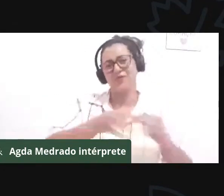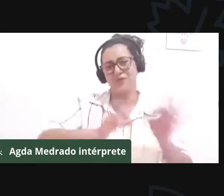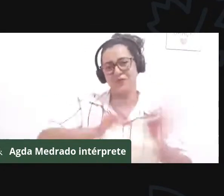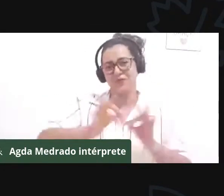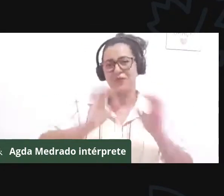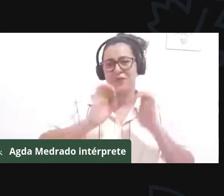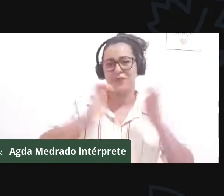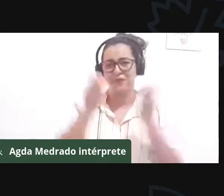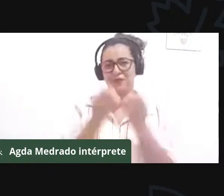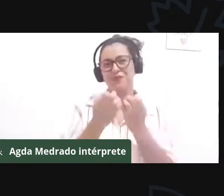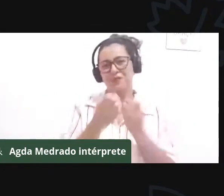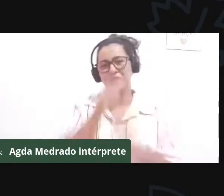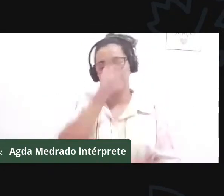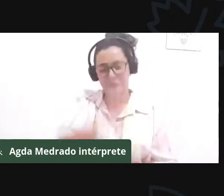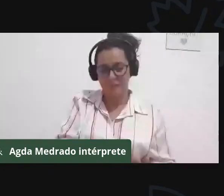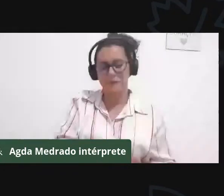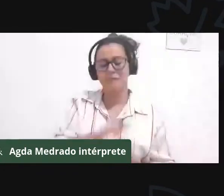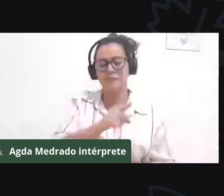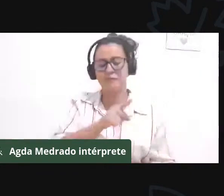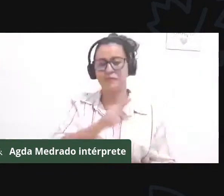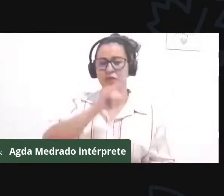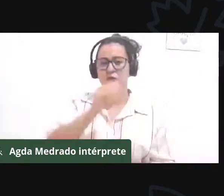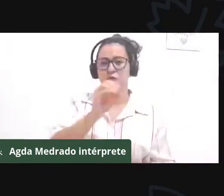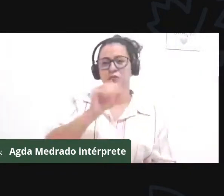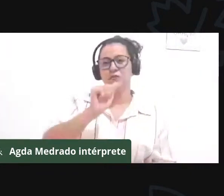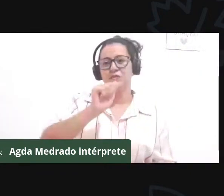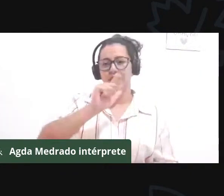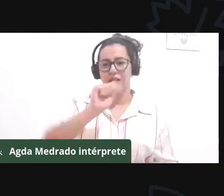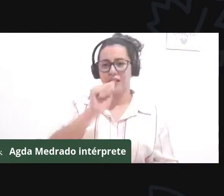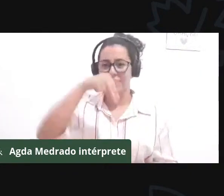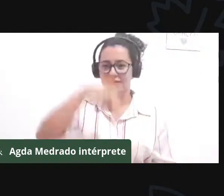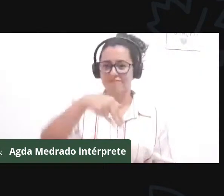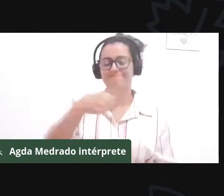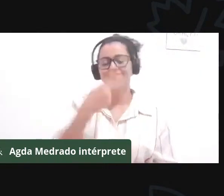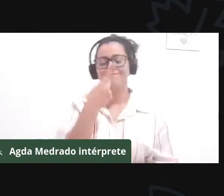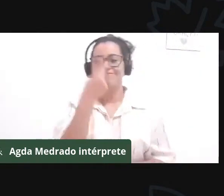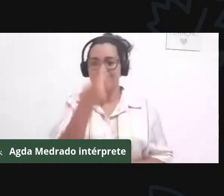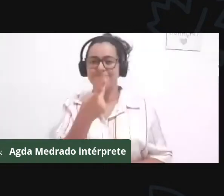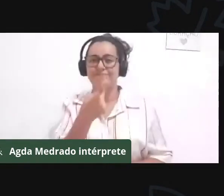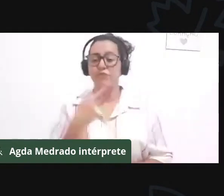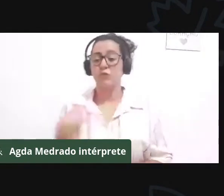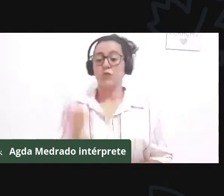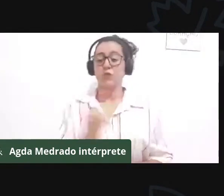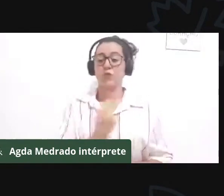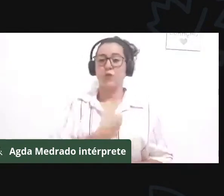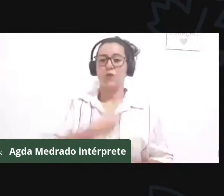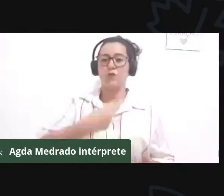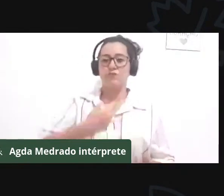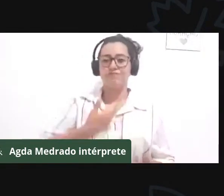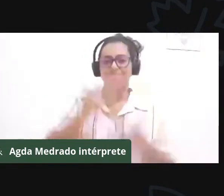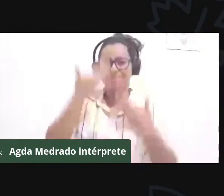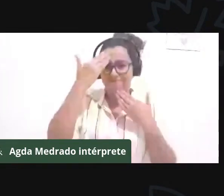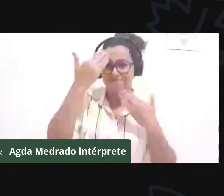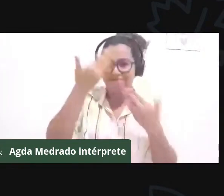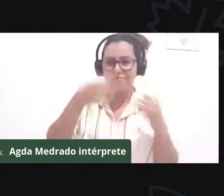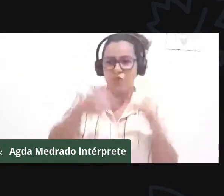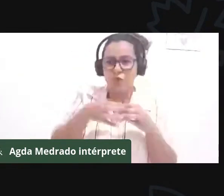Dizer que nós agradecemos, nós, enquanto povo quilombola, por participar